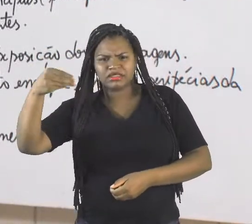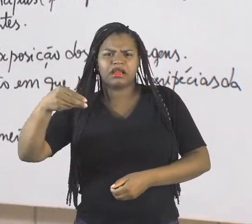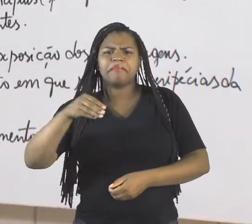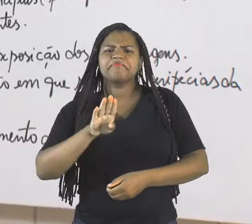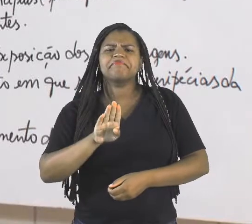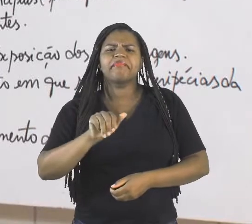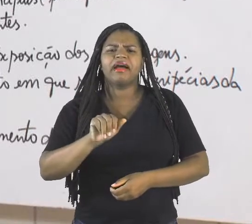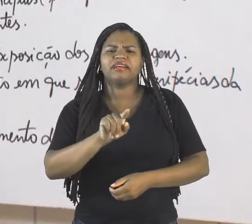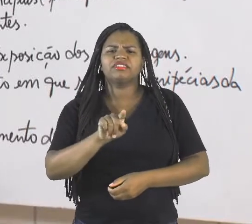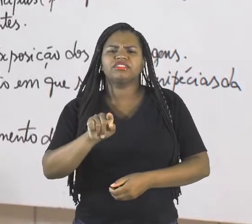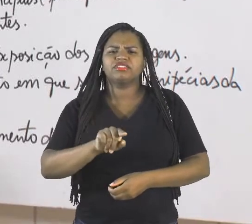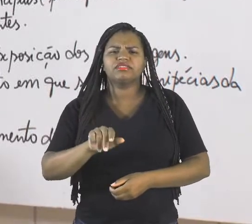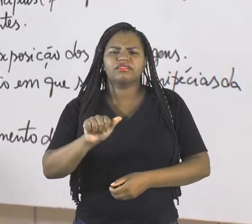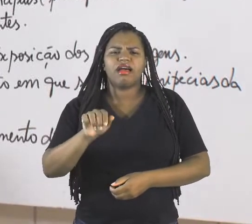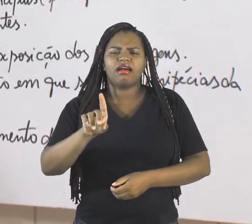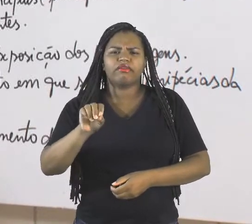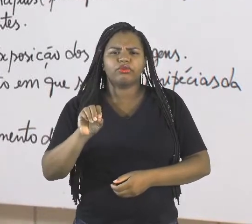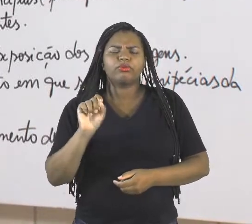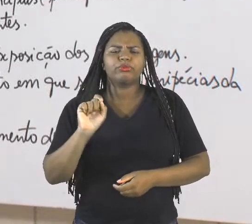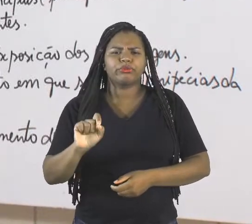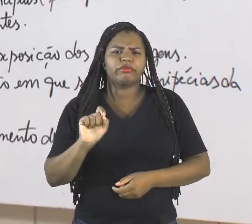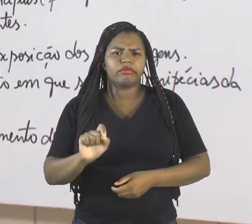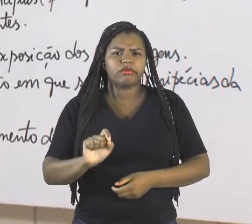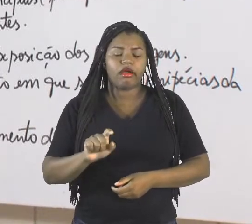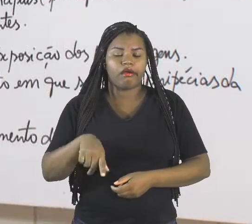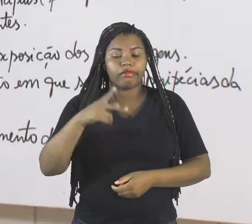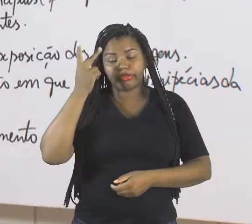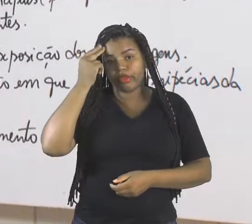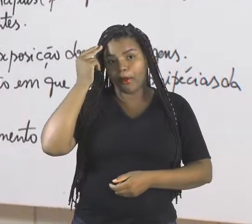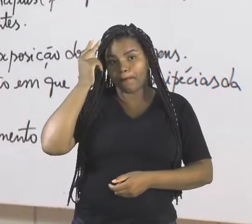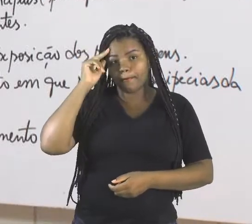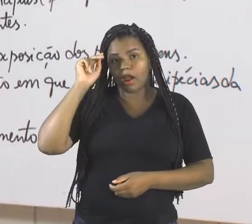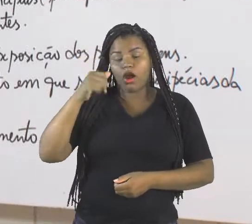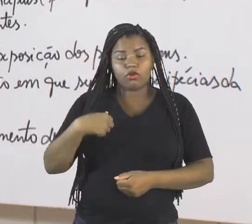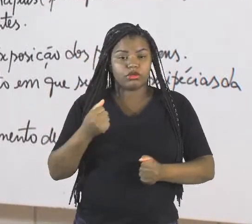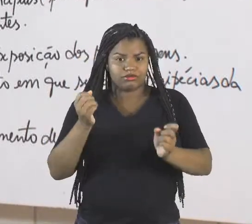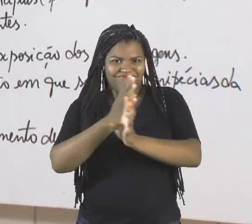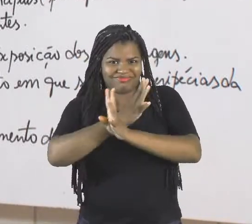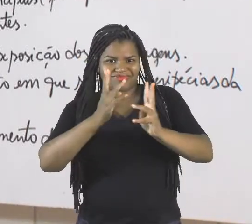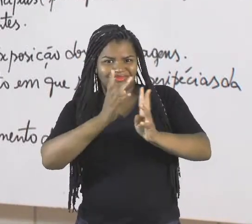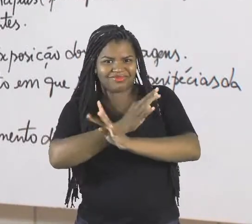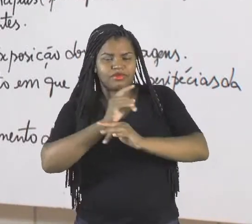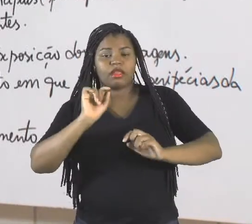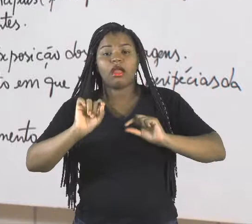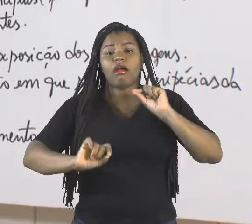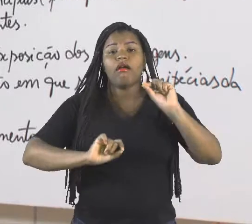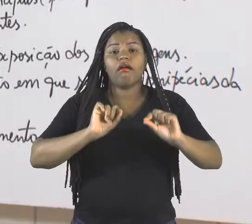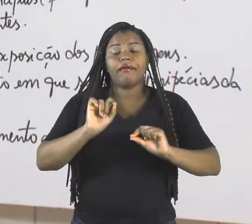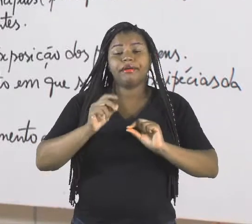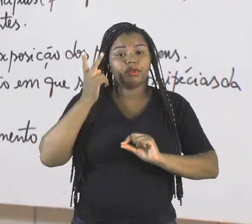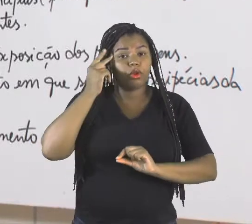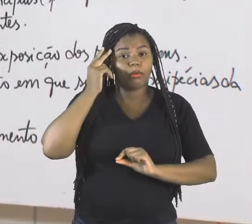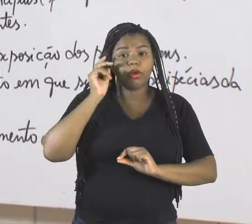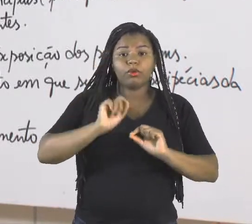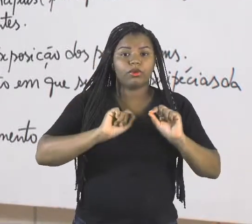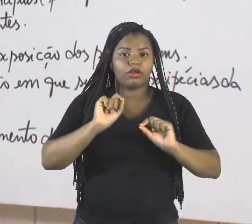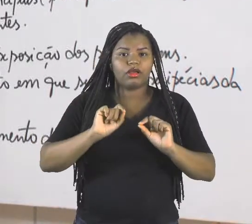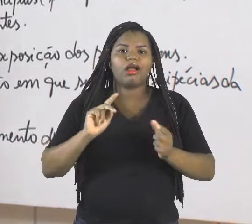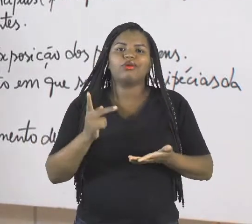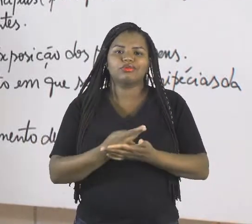batizado? Porque é normal em grandes capitais, em grandes cidades, o quê? Acontecer muitos